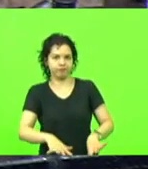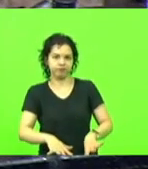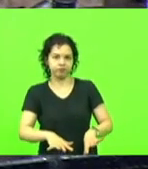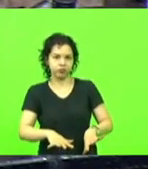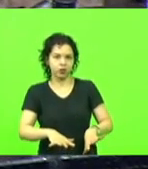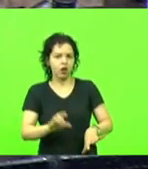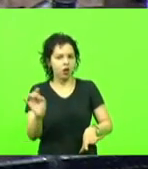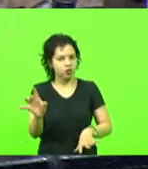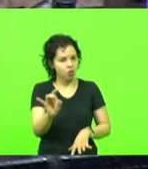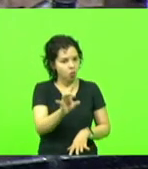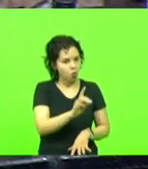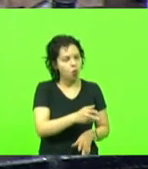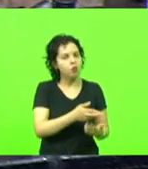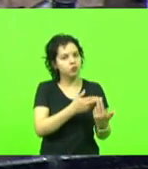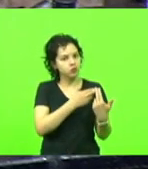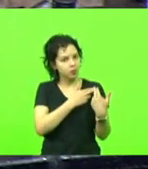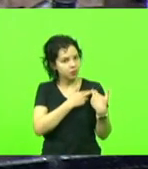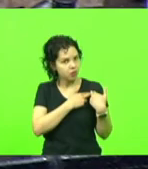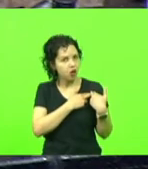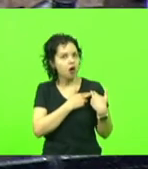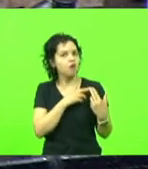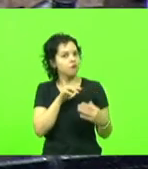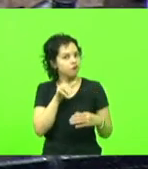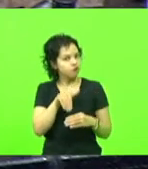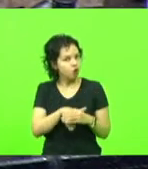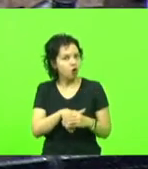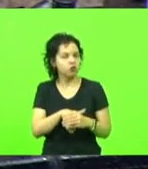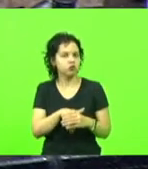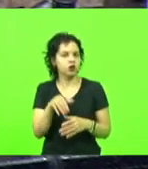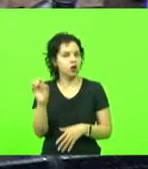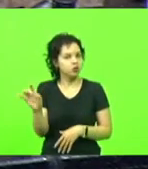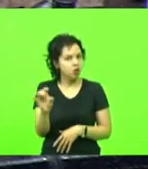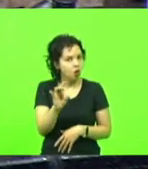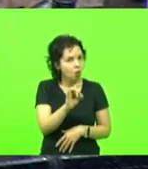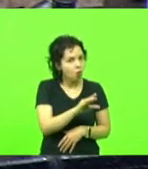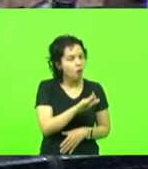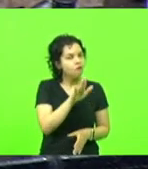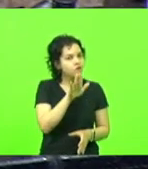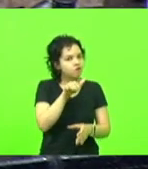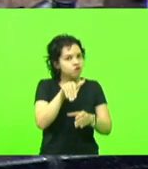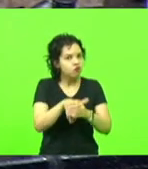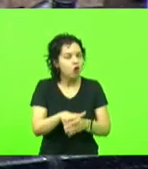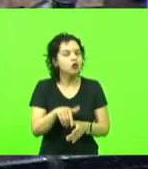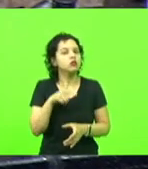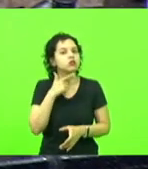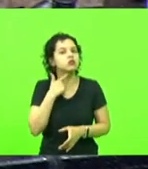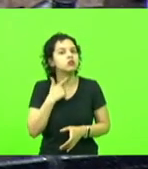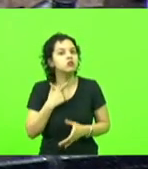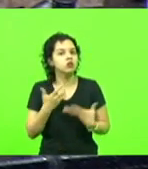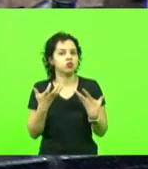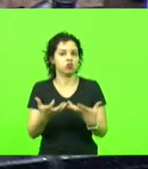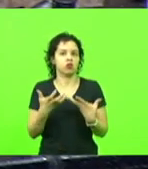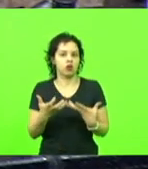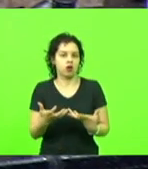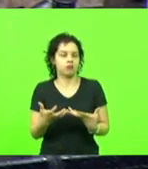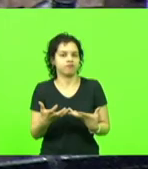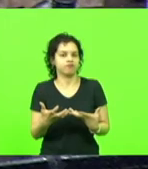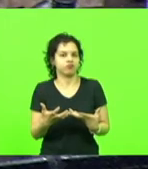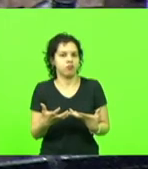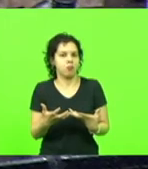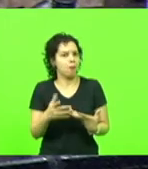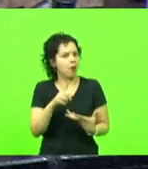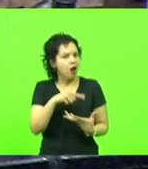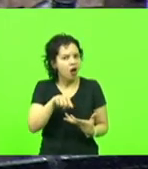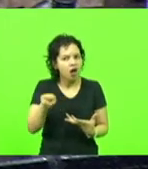pelo seu voto. Cada um vota da forma como bem entender. Agora, não deixar